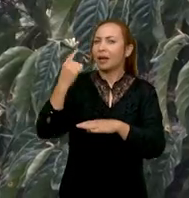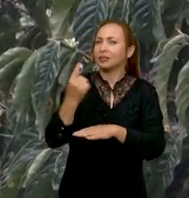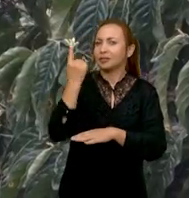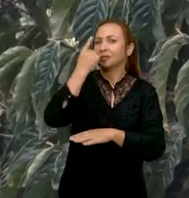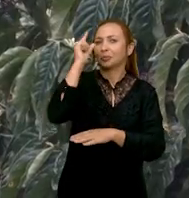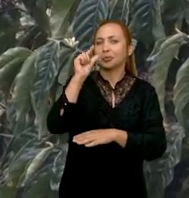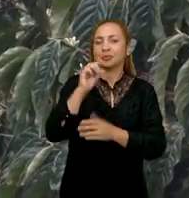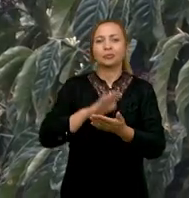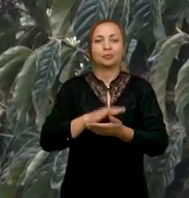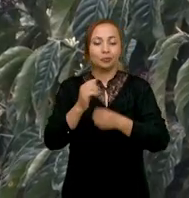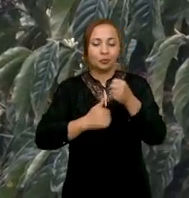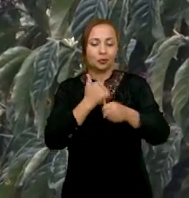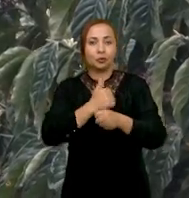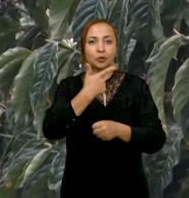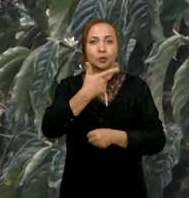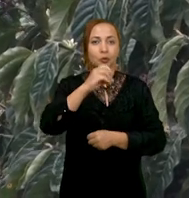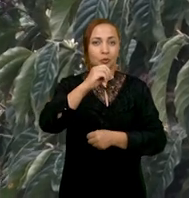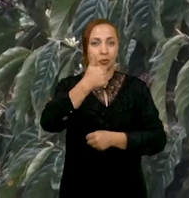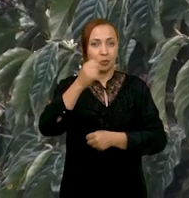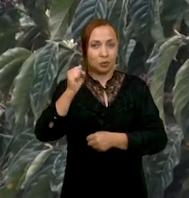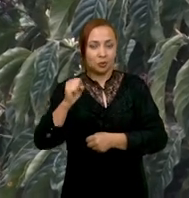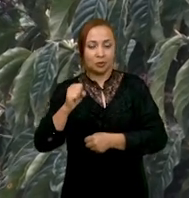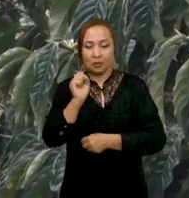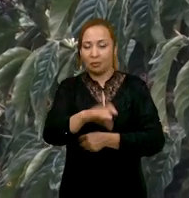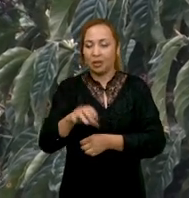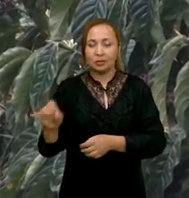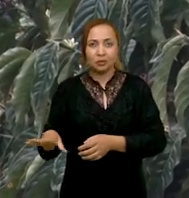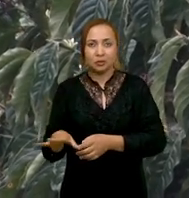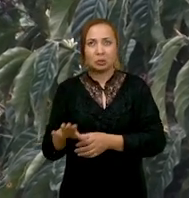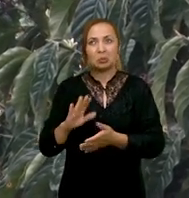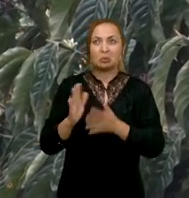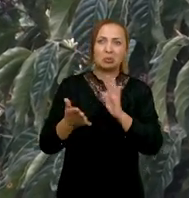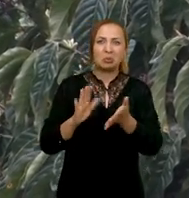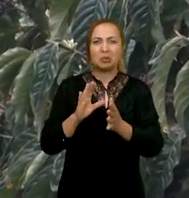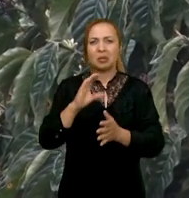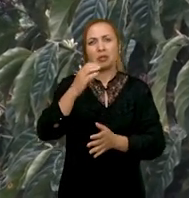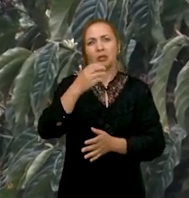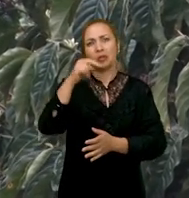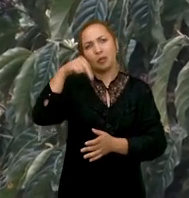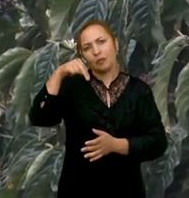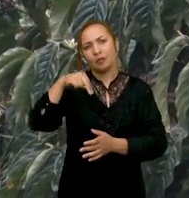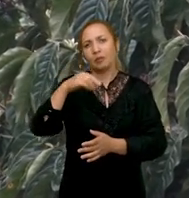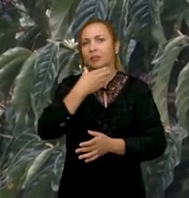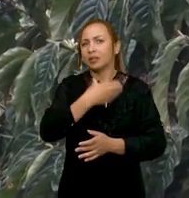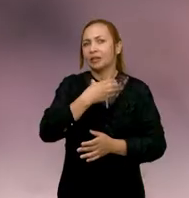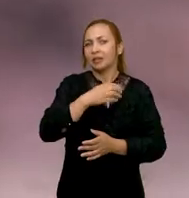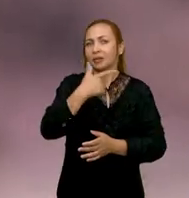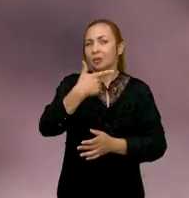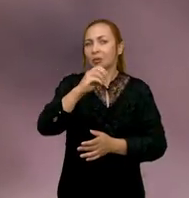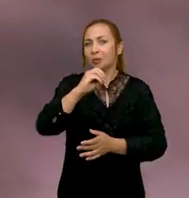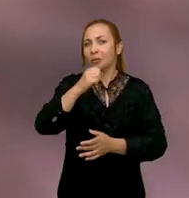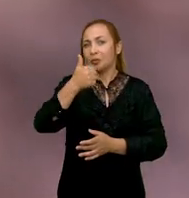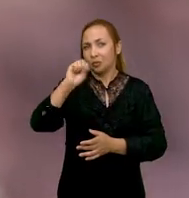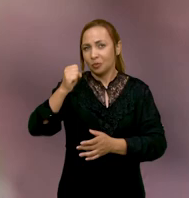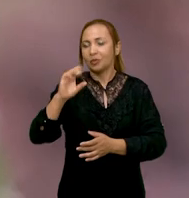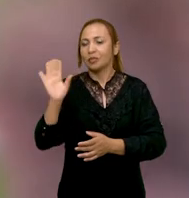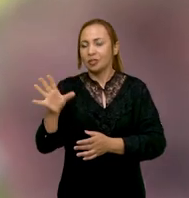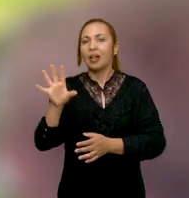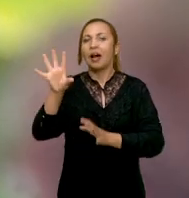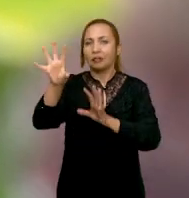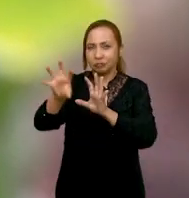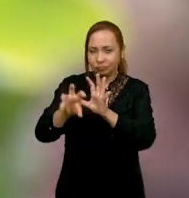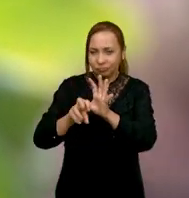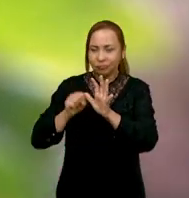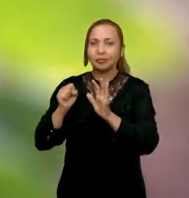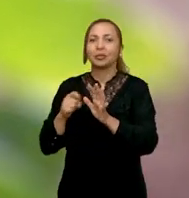Em 2018, né? Surgiu a oportunidade de disponibilizar essa área aqui. Foi plantado em novembro, dezembro de 2018, esse café. Já fizemos a primeira colheita